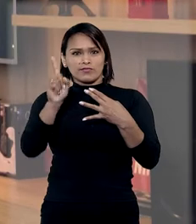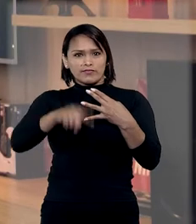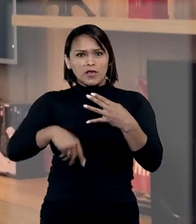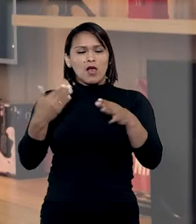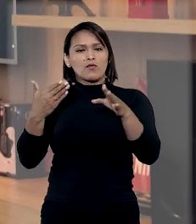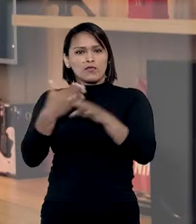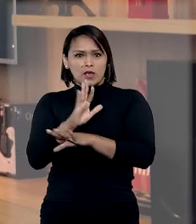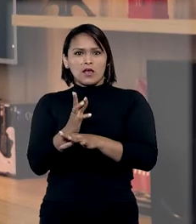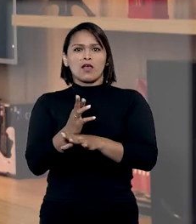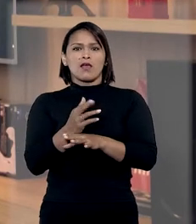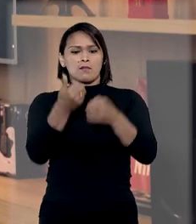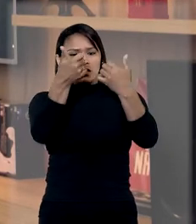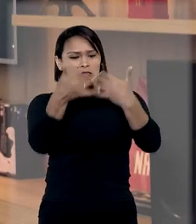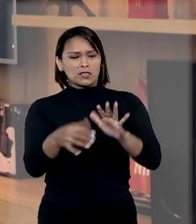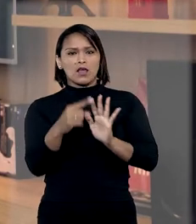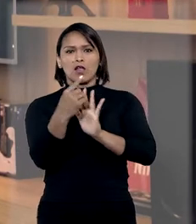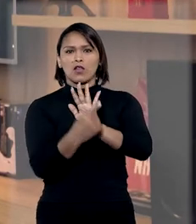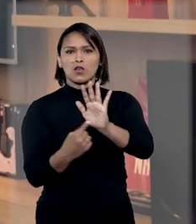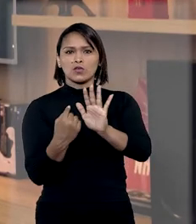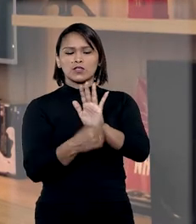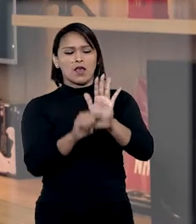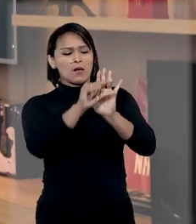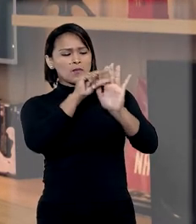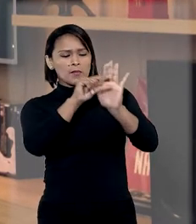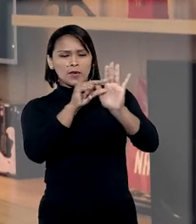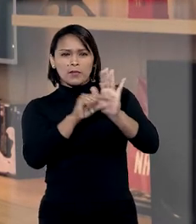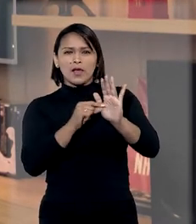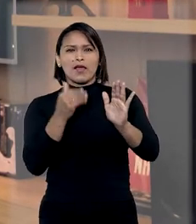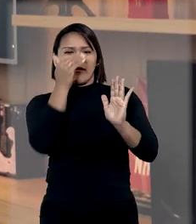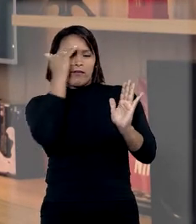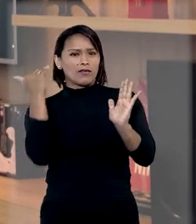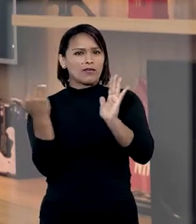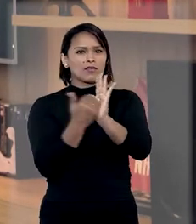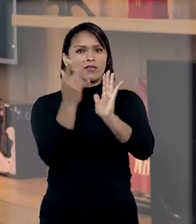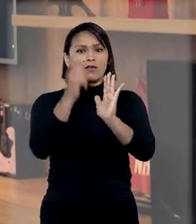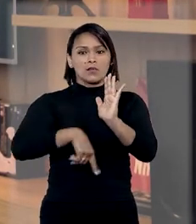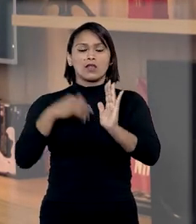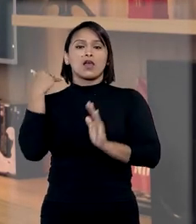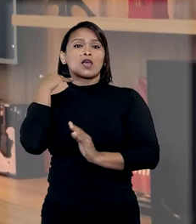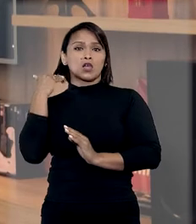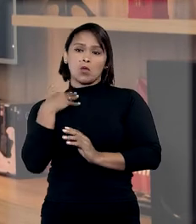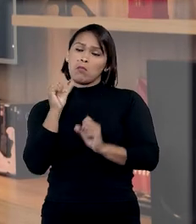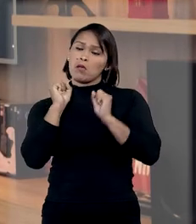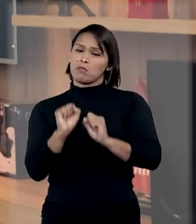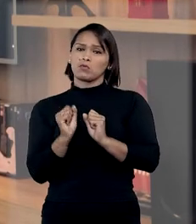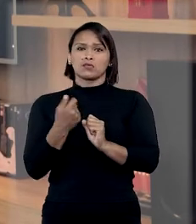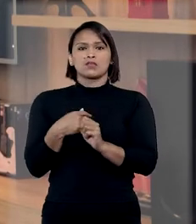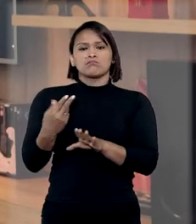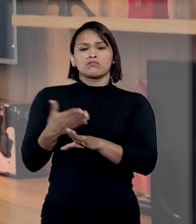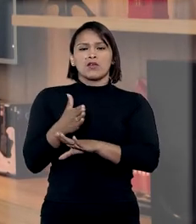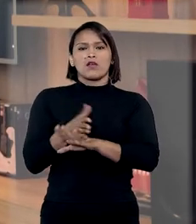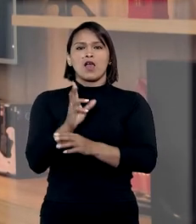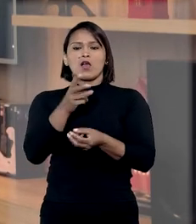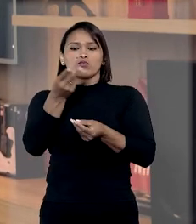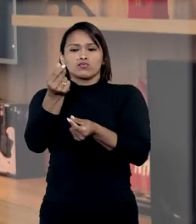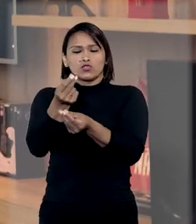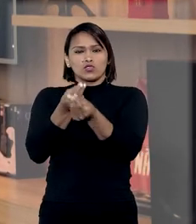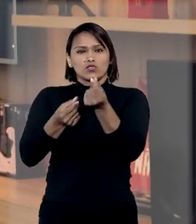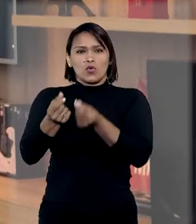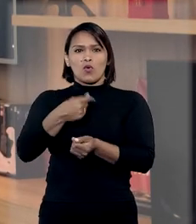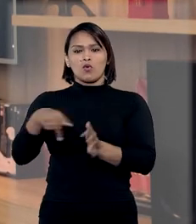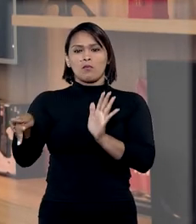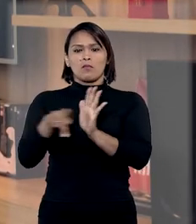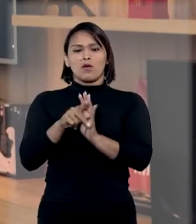procedente para declarar a nulidade das cláusulas e determinar que a instituição financeira se abstivesse de efetuar os descontos